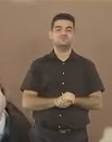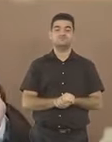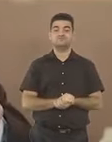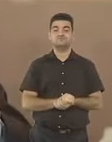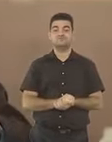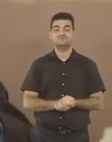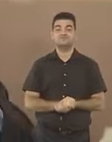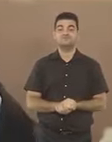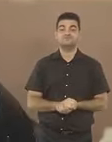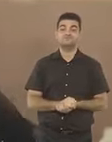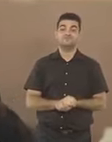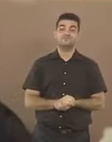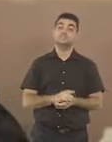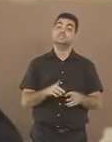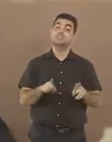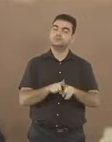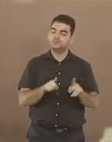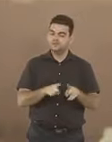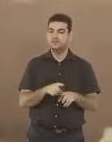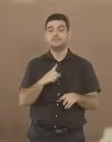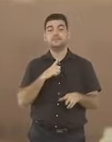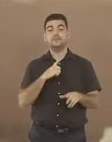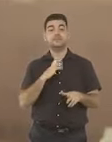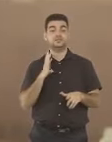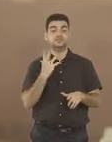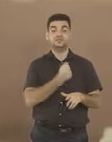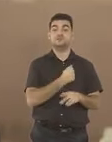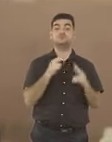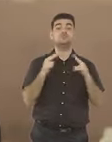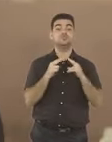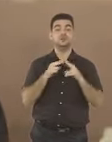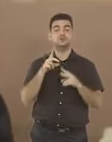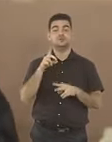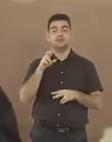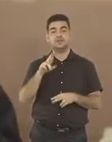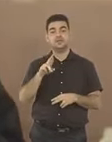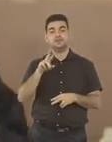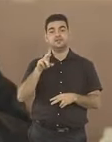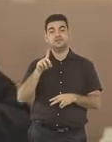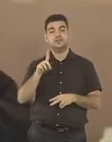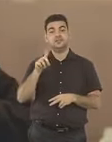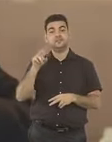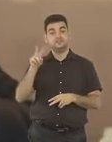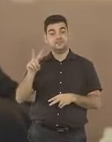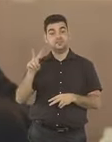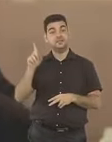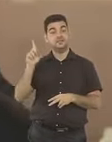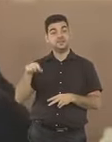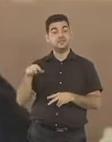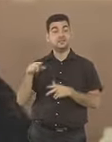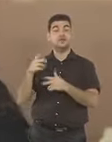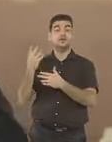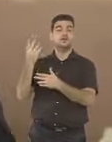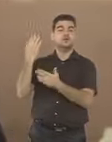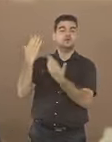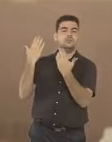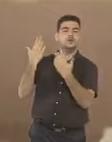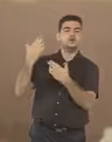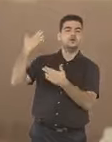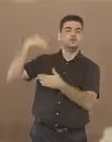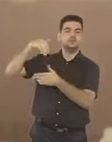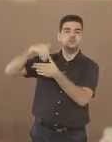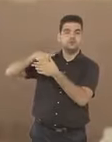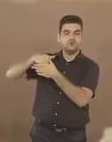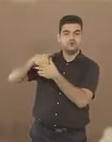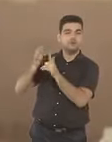Além disso, há o registro digital do voto, o RDV, que é a versão digital da antiga